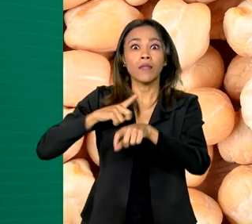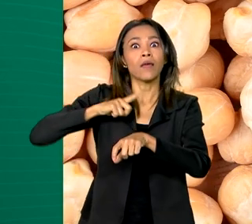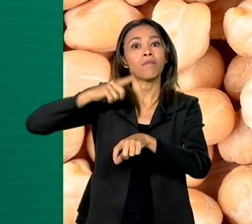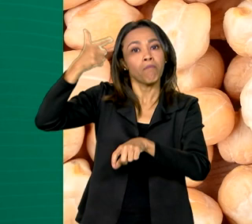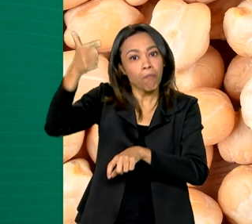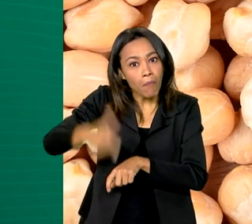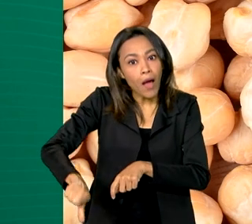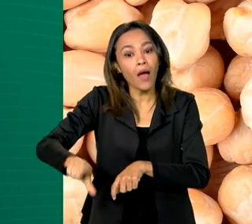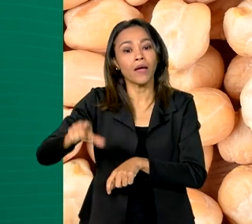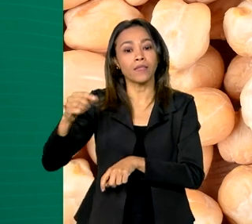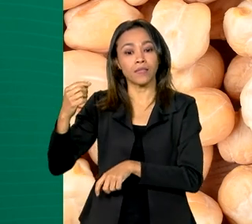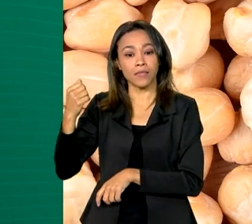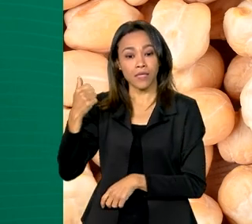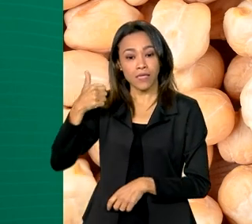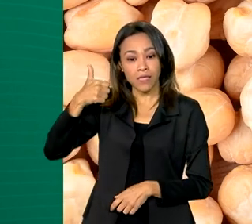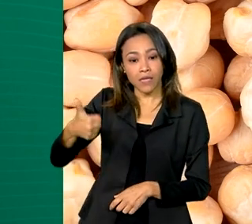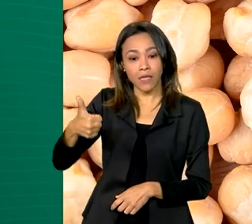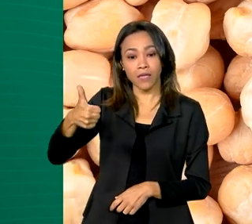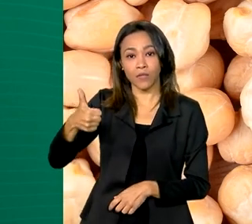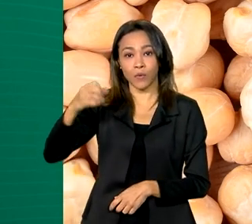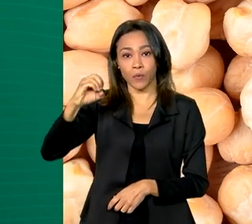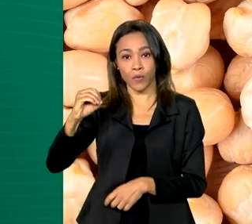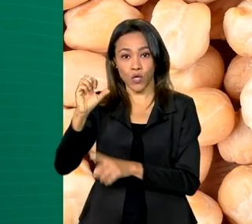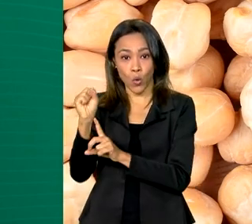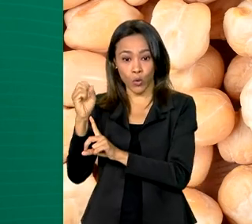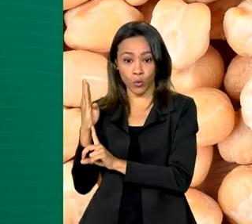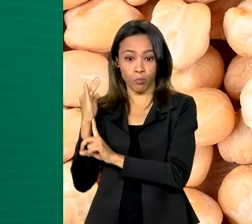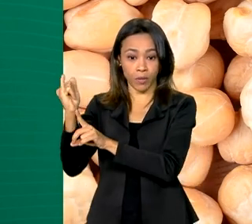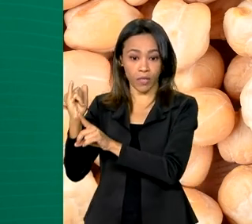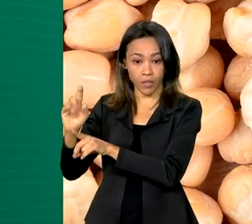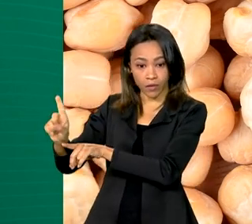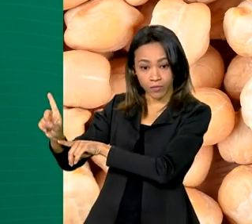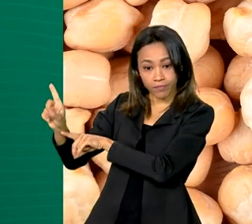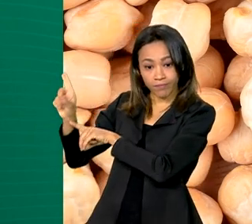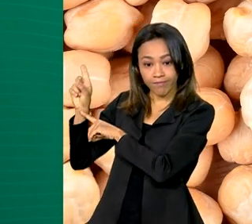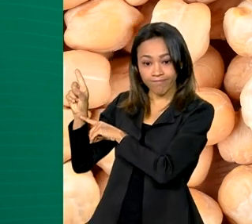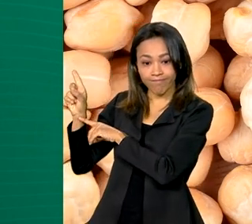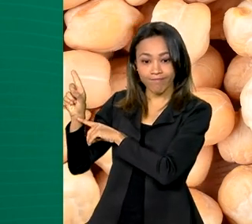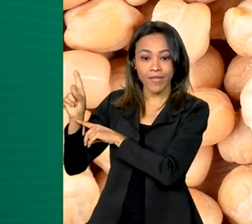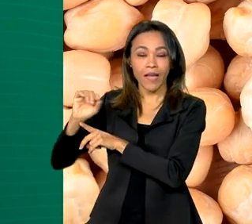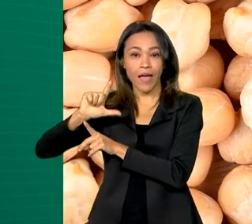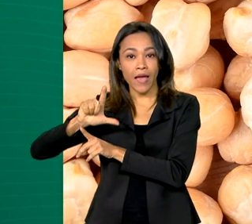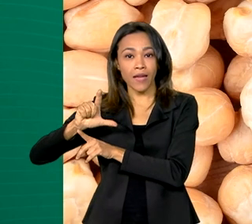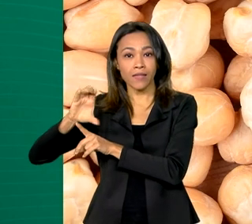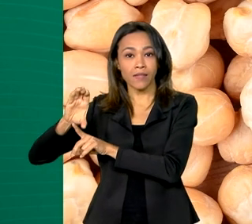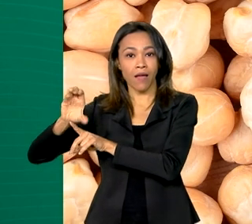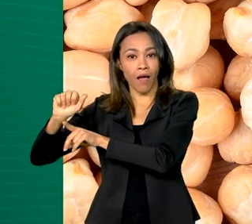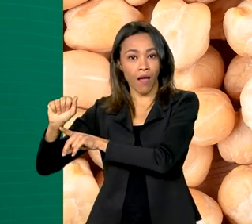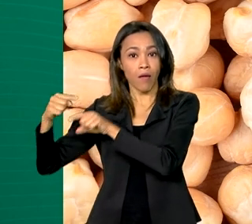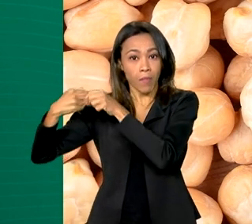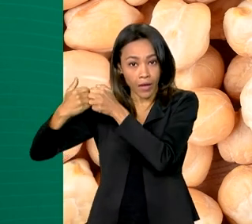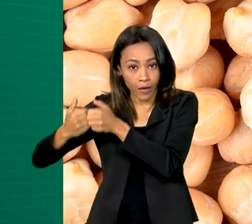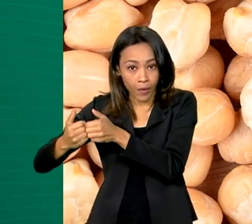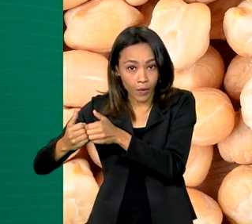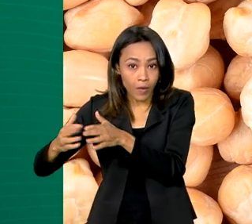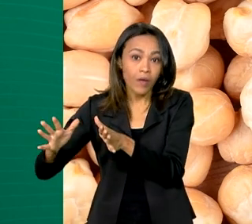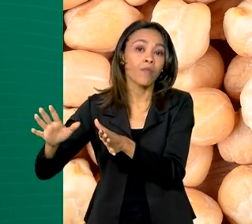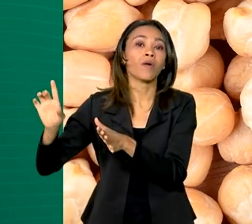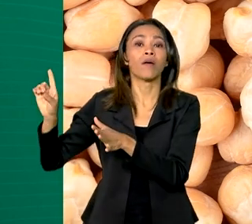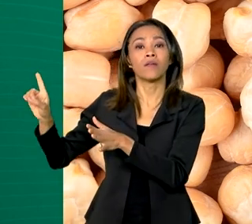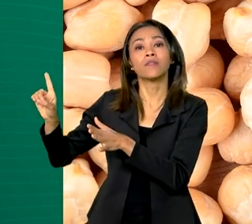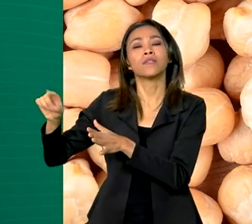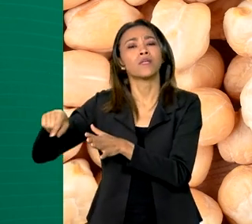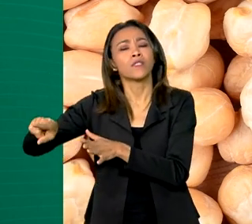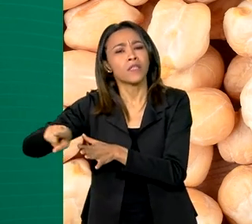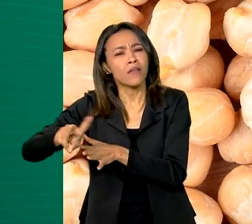R$ 108 bilhões em recursos de letras de crédito do agronegócio, o LCA, para emissão de cédulas do produto